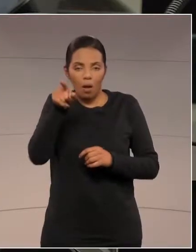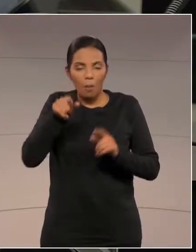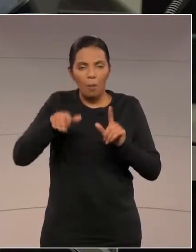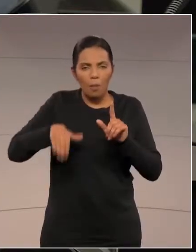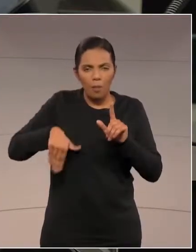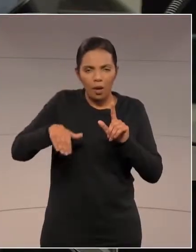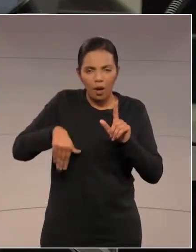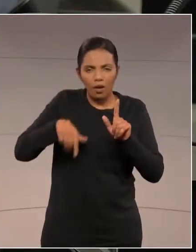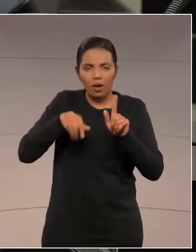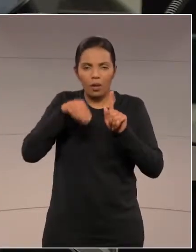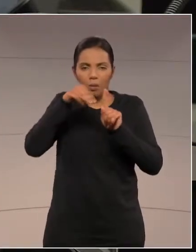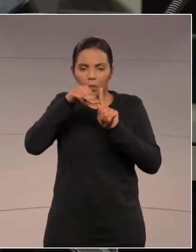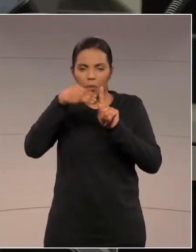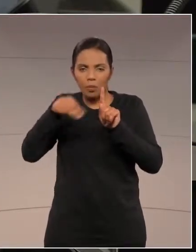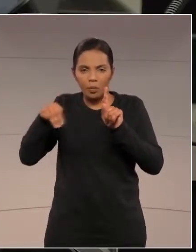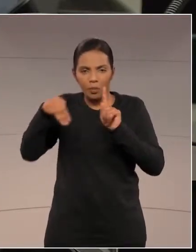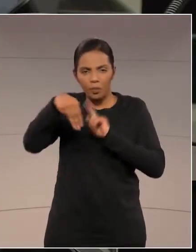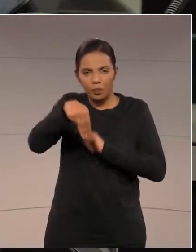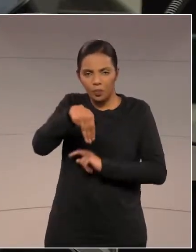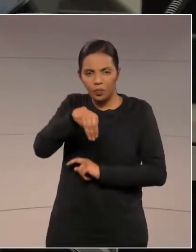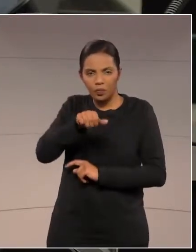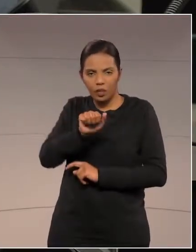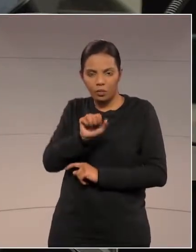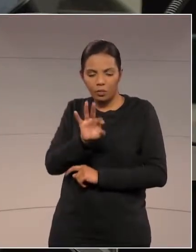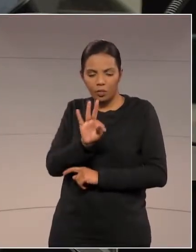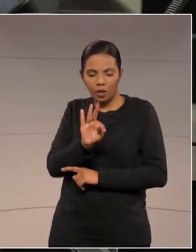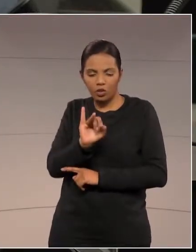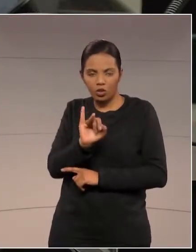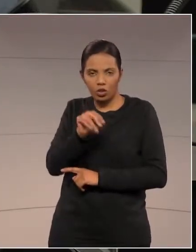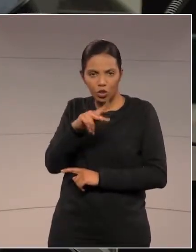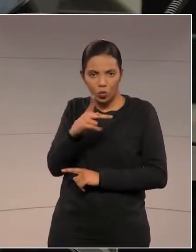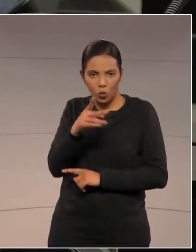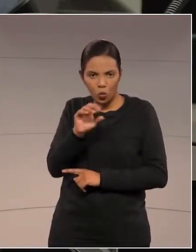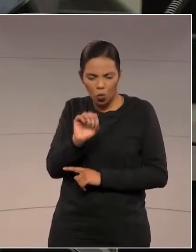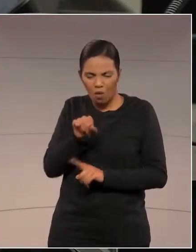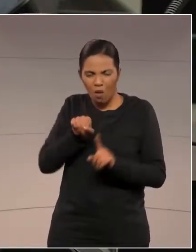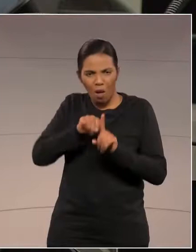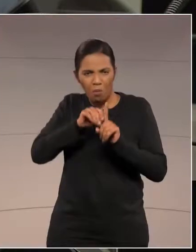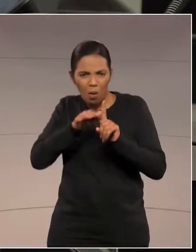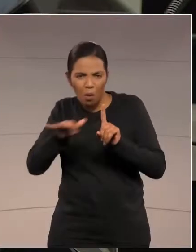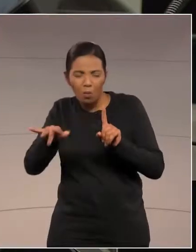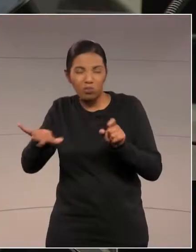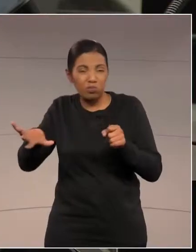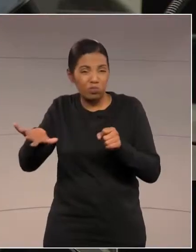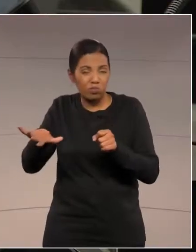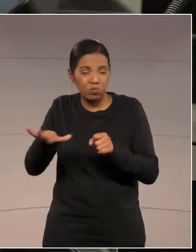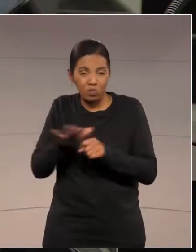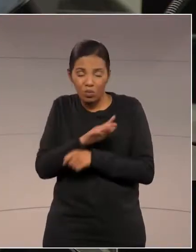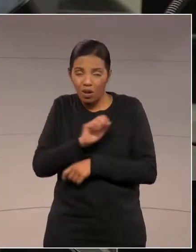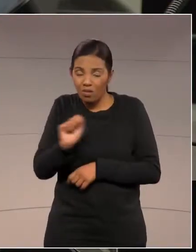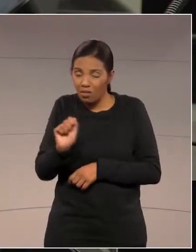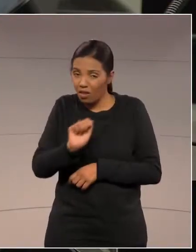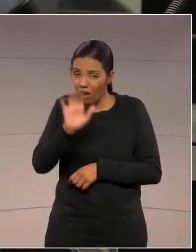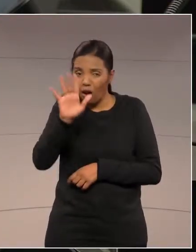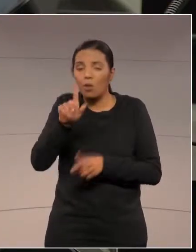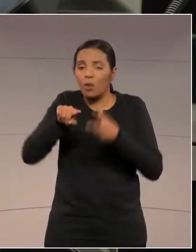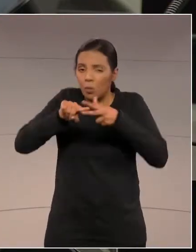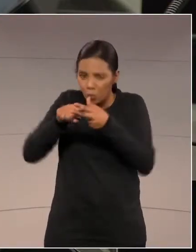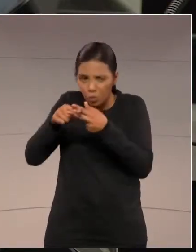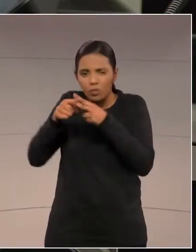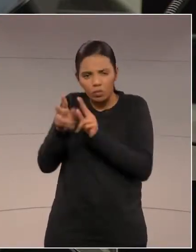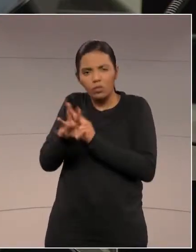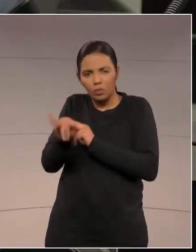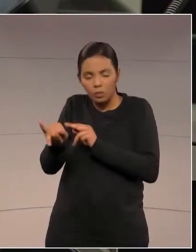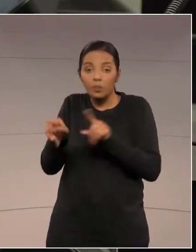e que custa uma fortuna e também fará a engorda da praia